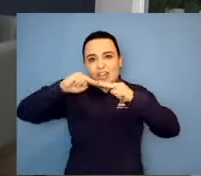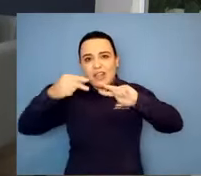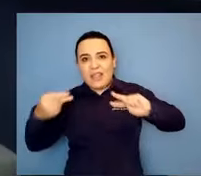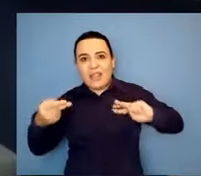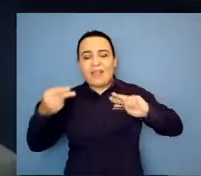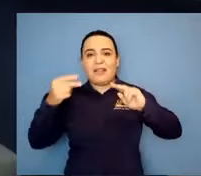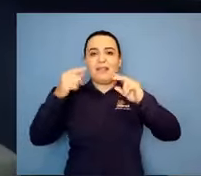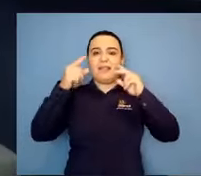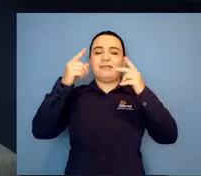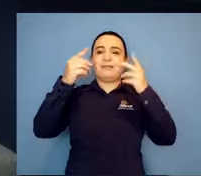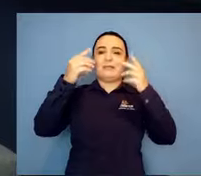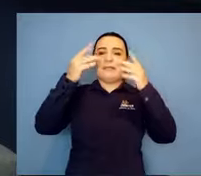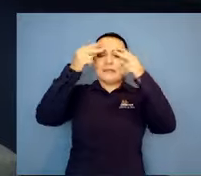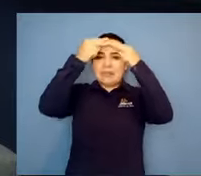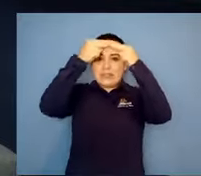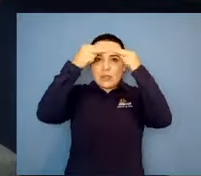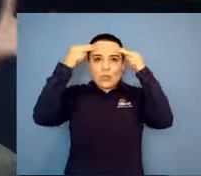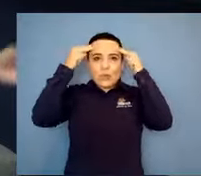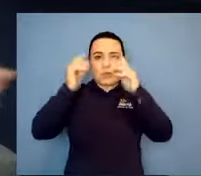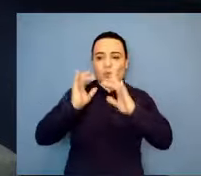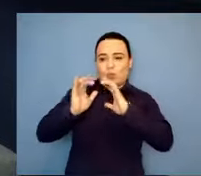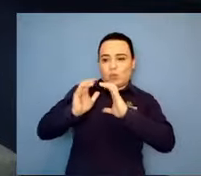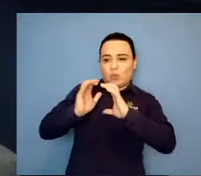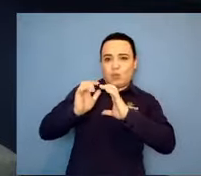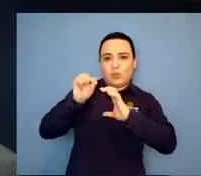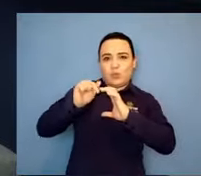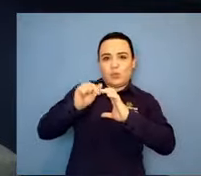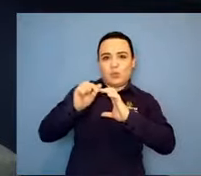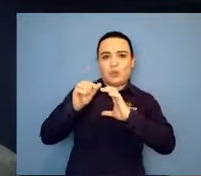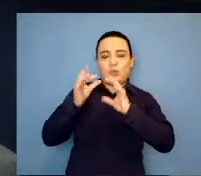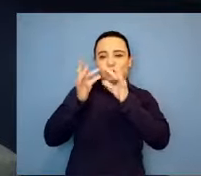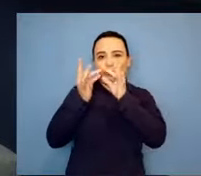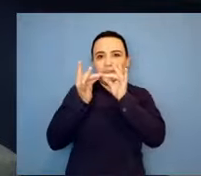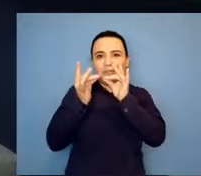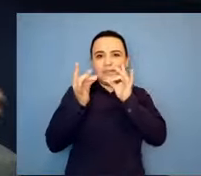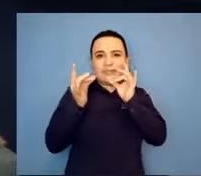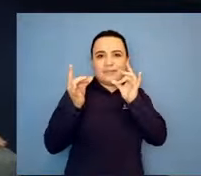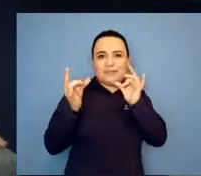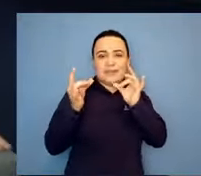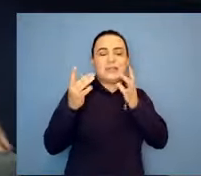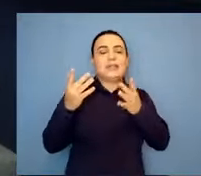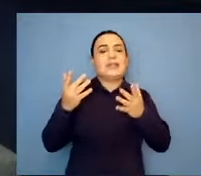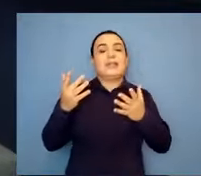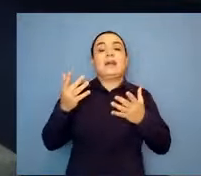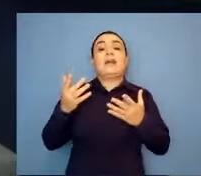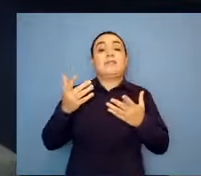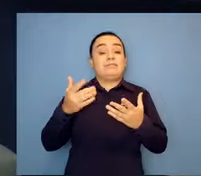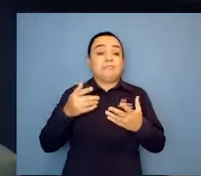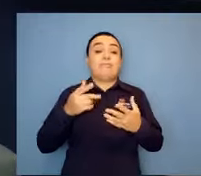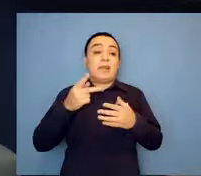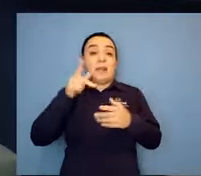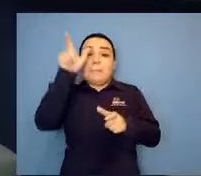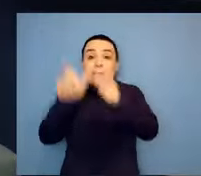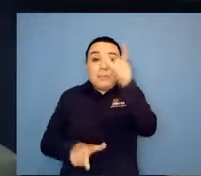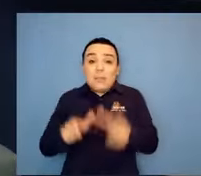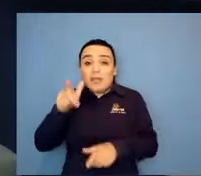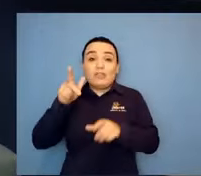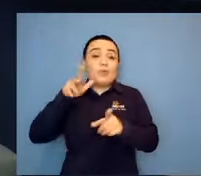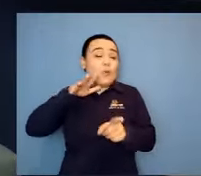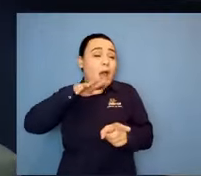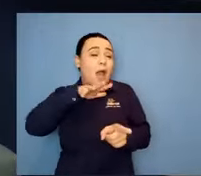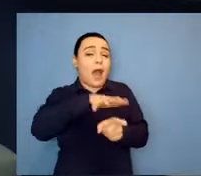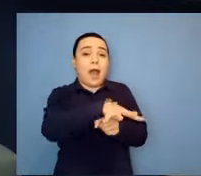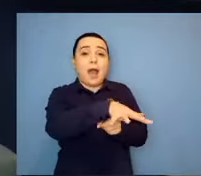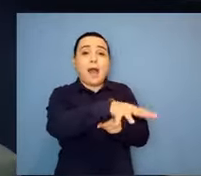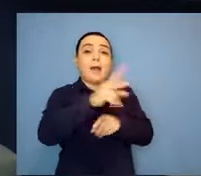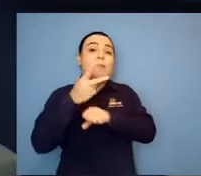né? De... Eu digo assim, aumentou uma crise financeira, né? Tá todo mundo... A maioria em crise financeira, reclamando